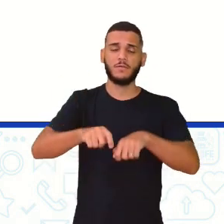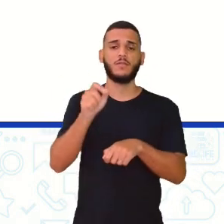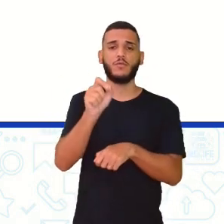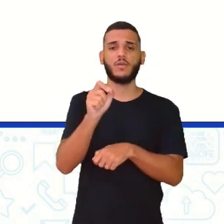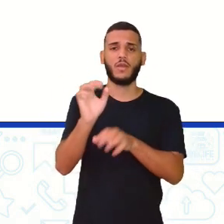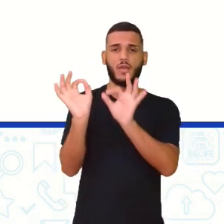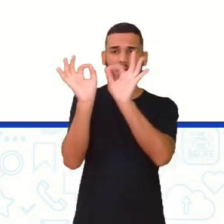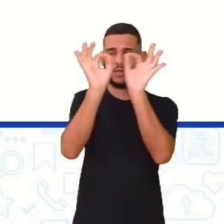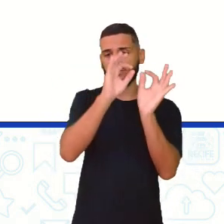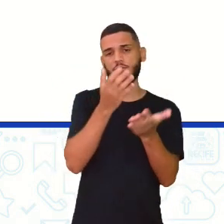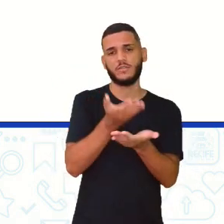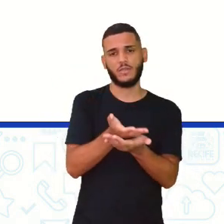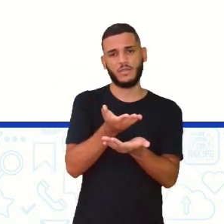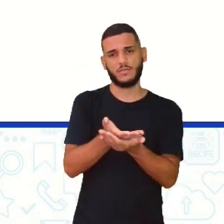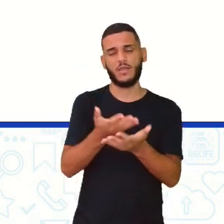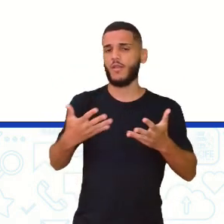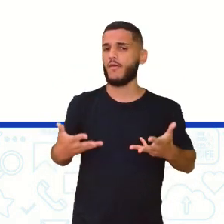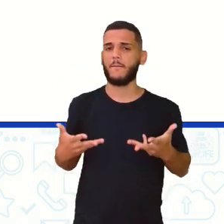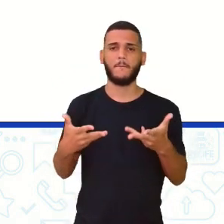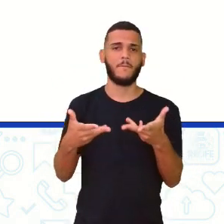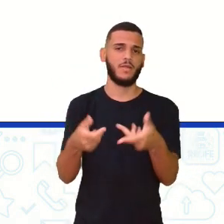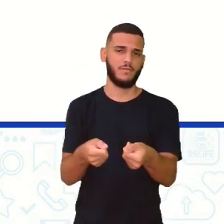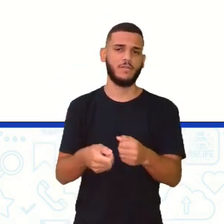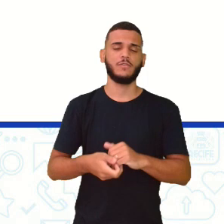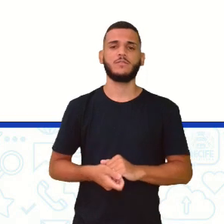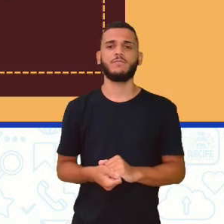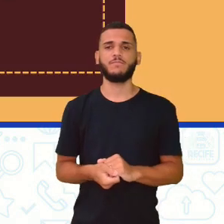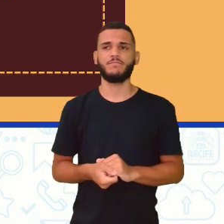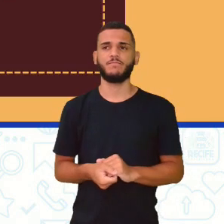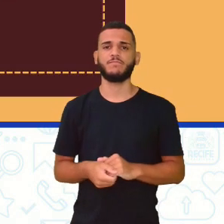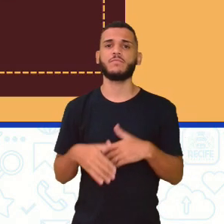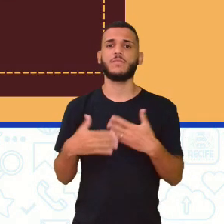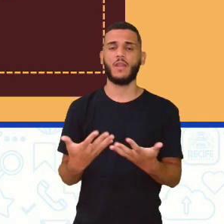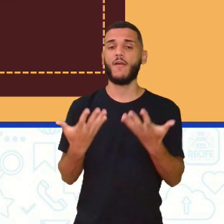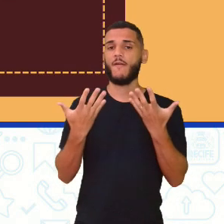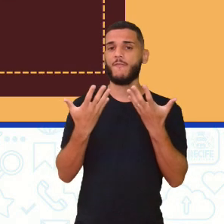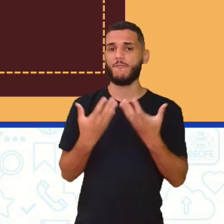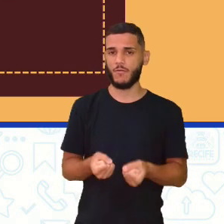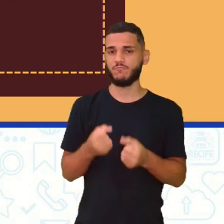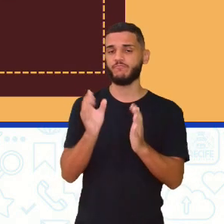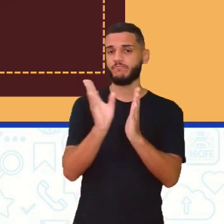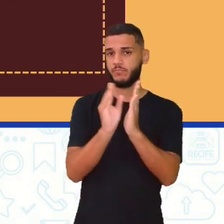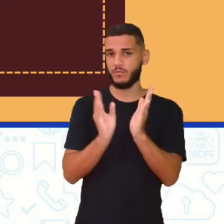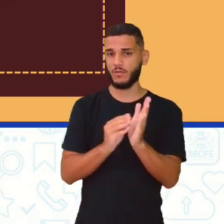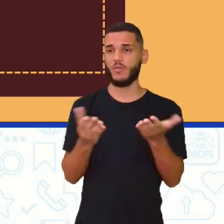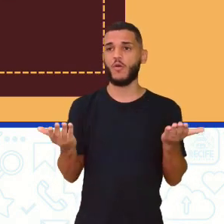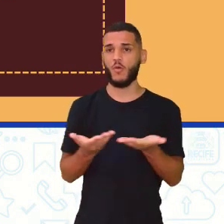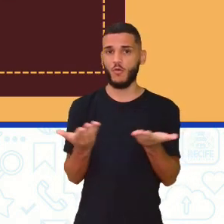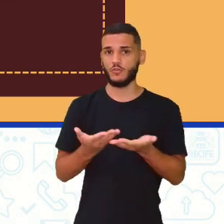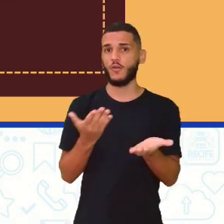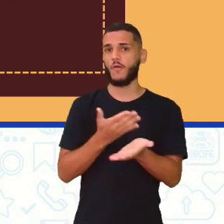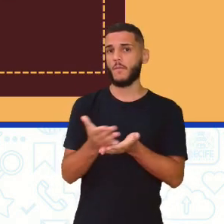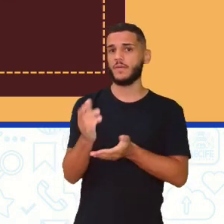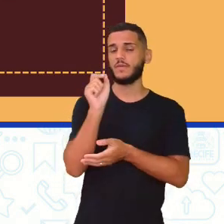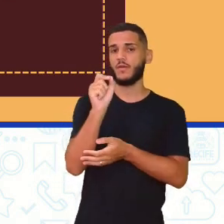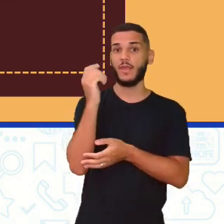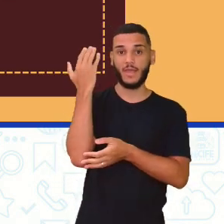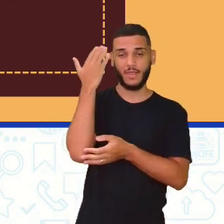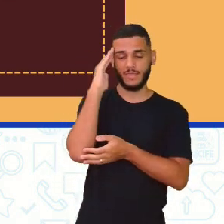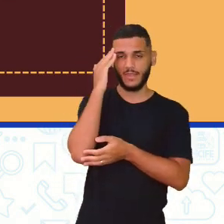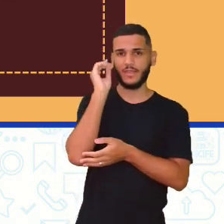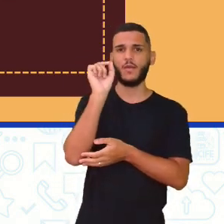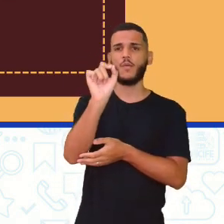a assistir a essas aulas maravilhosas. E vamos embora para o nosso conteúdo de hoje. Já para começar a entender aí